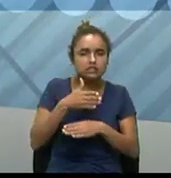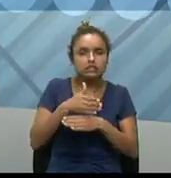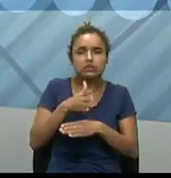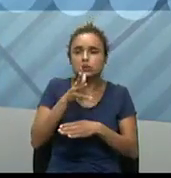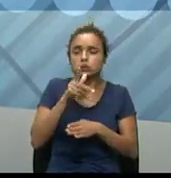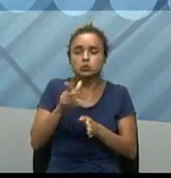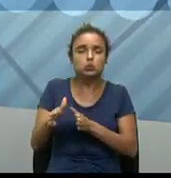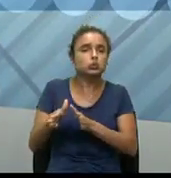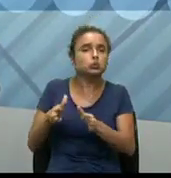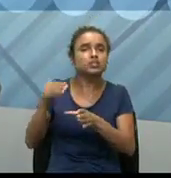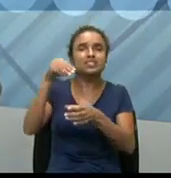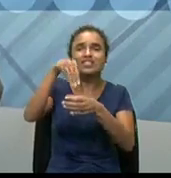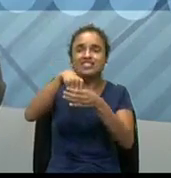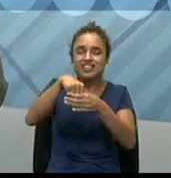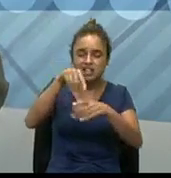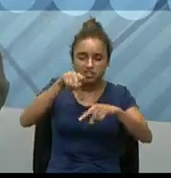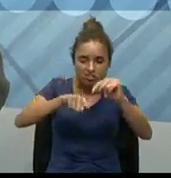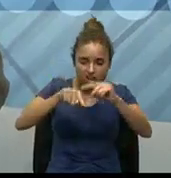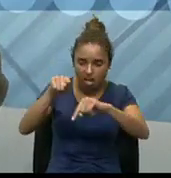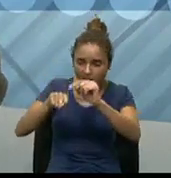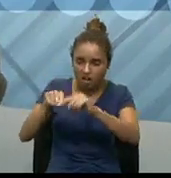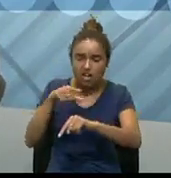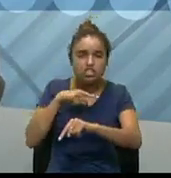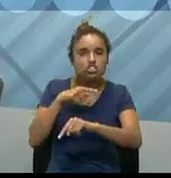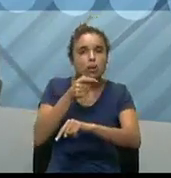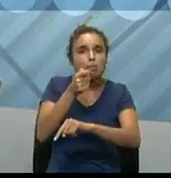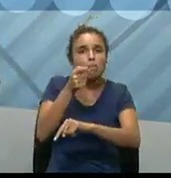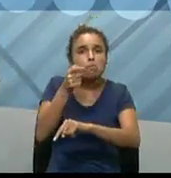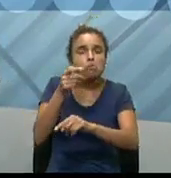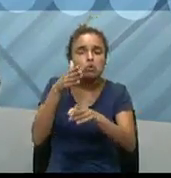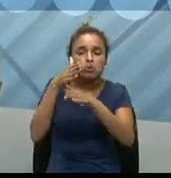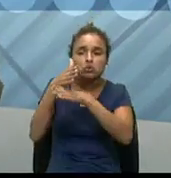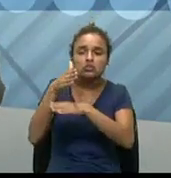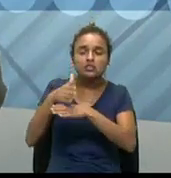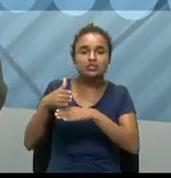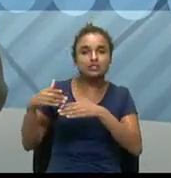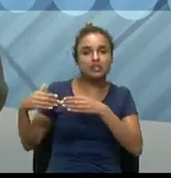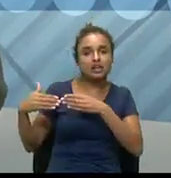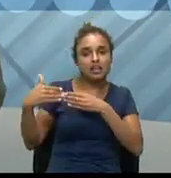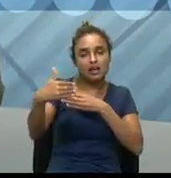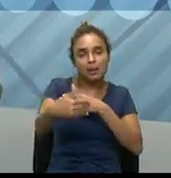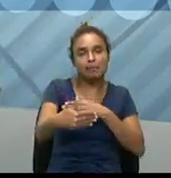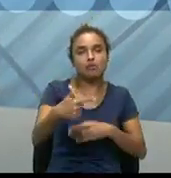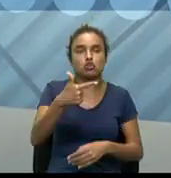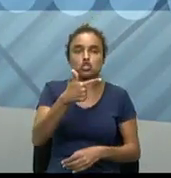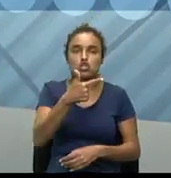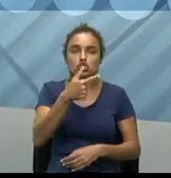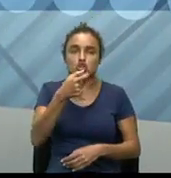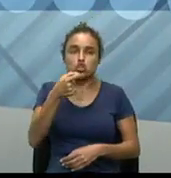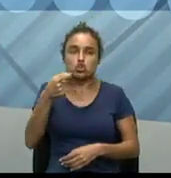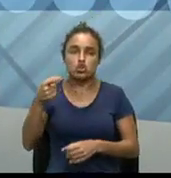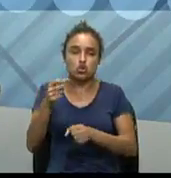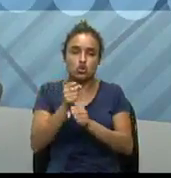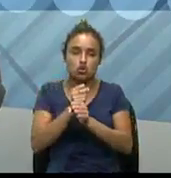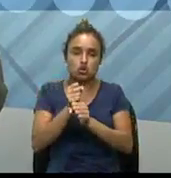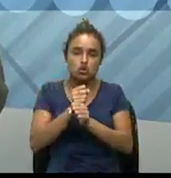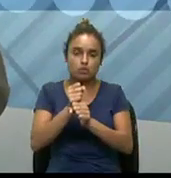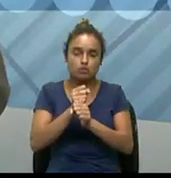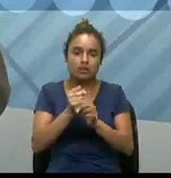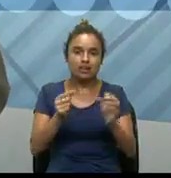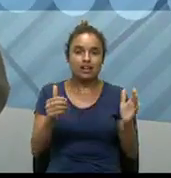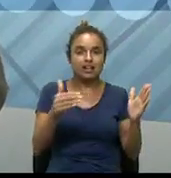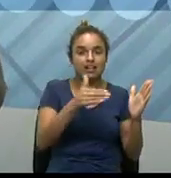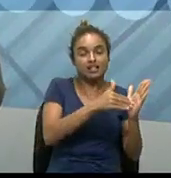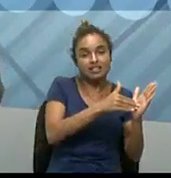recursos, né? Quer dizer, aí com a virada do milênio, então, do ano de